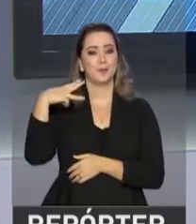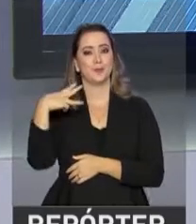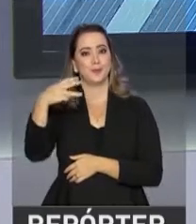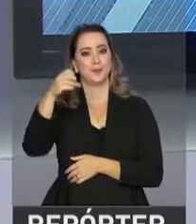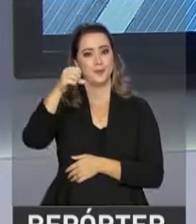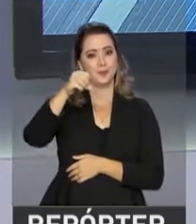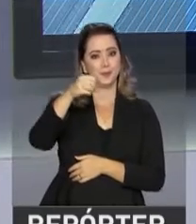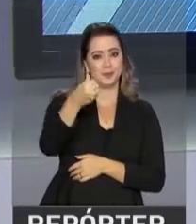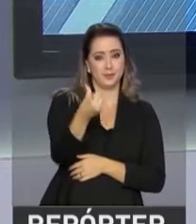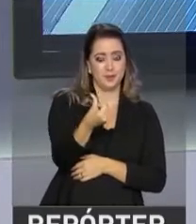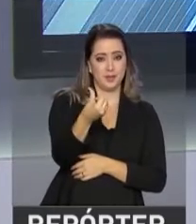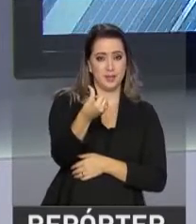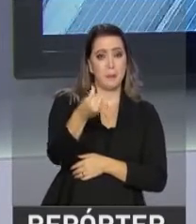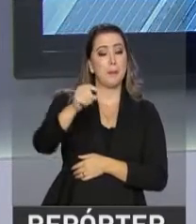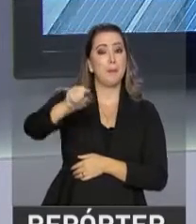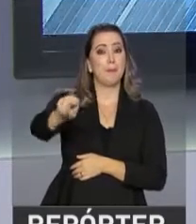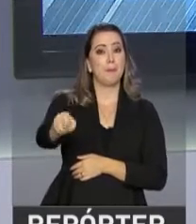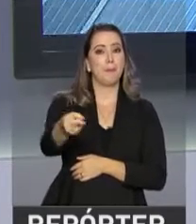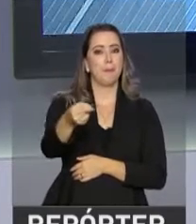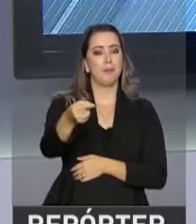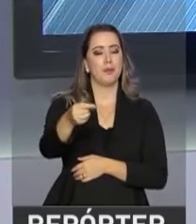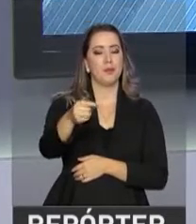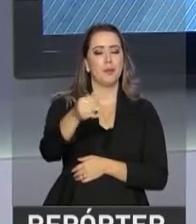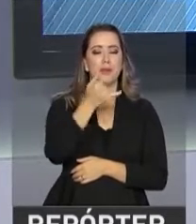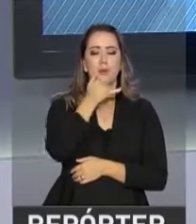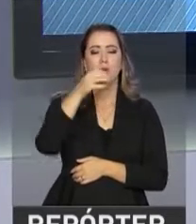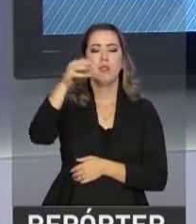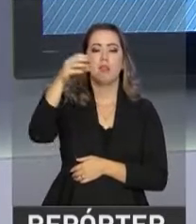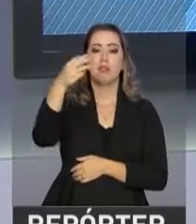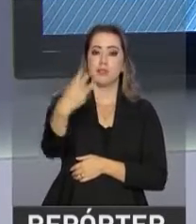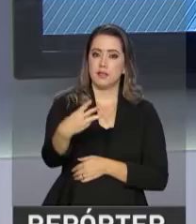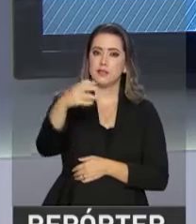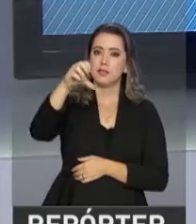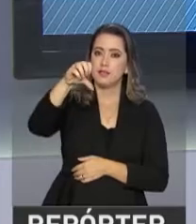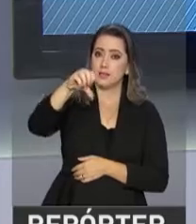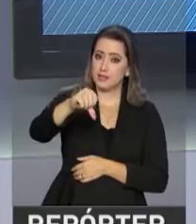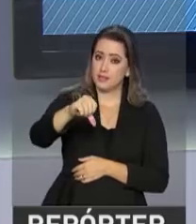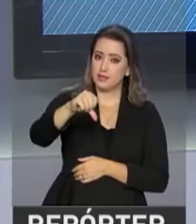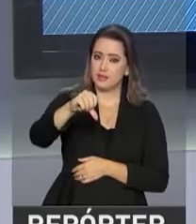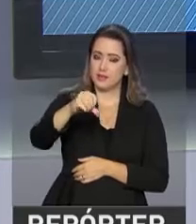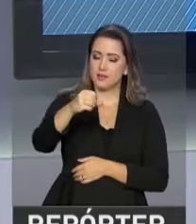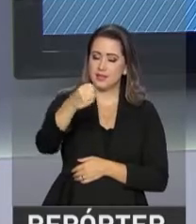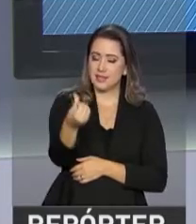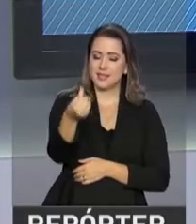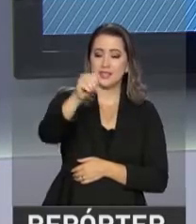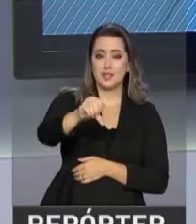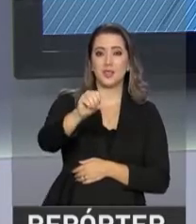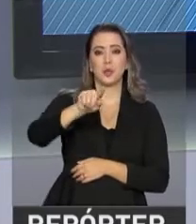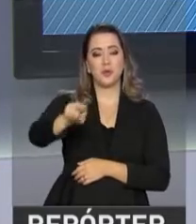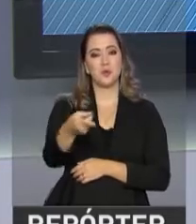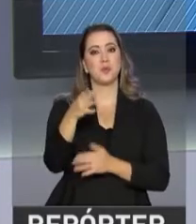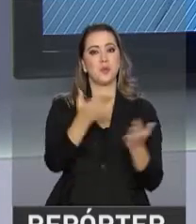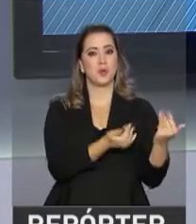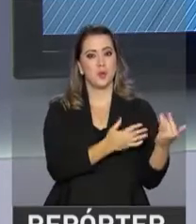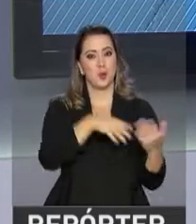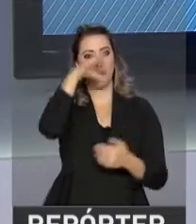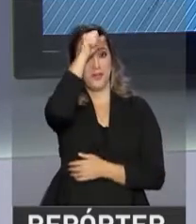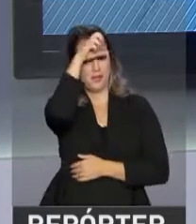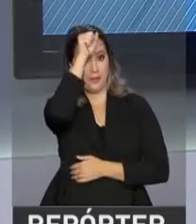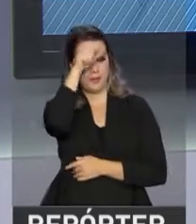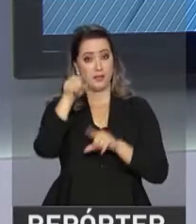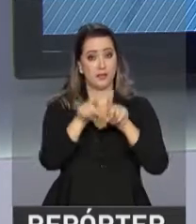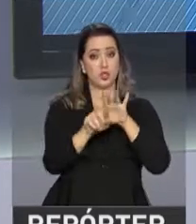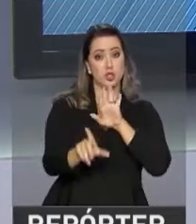mil jovens entre janeiro e novembro de 2017, por meio do Programa Menor Aprendiz do Governo Federal. A lei